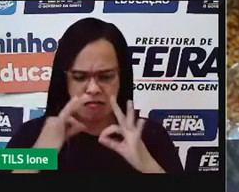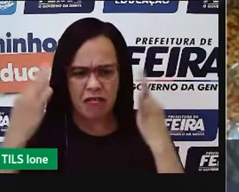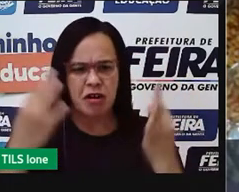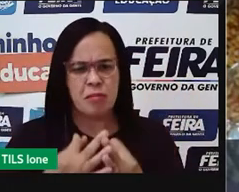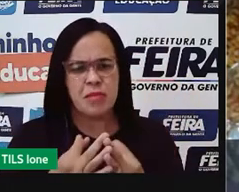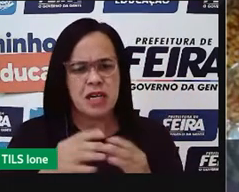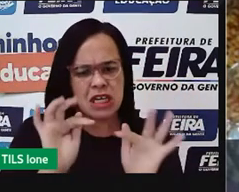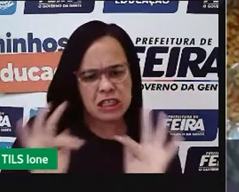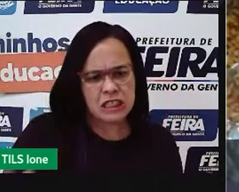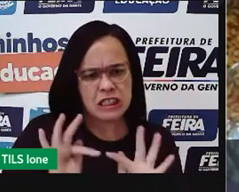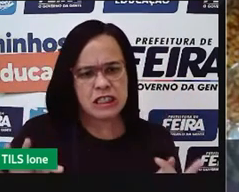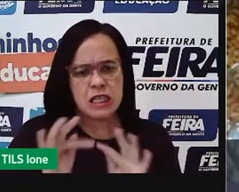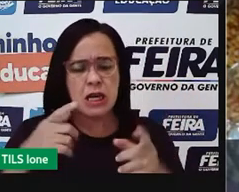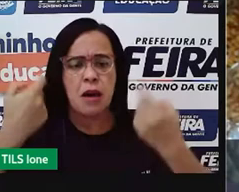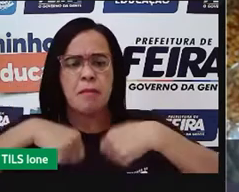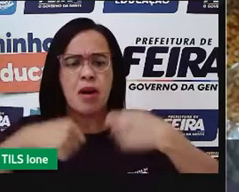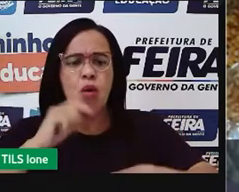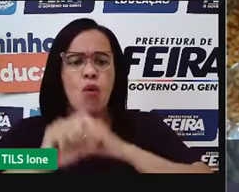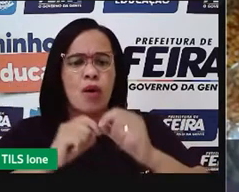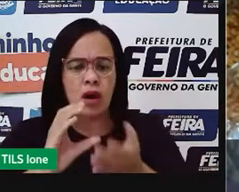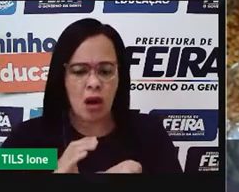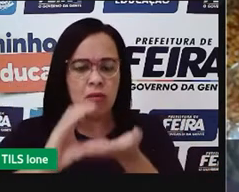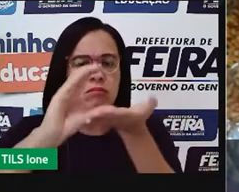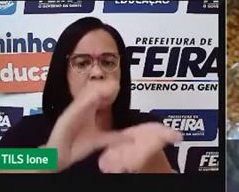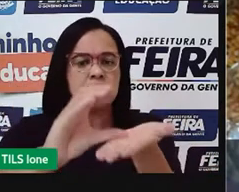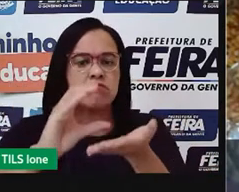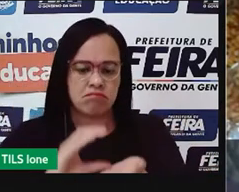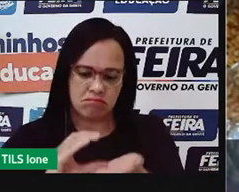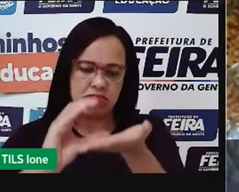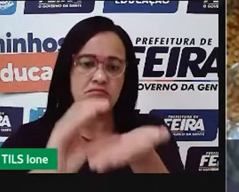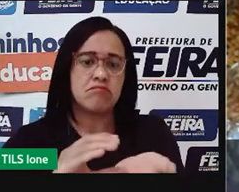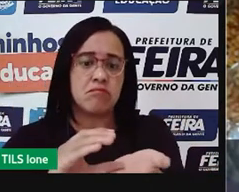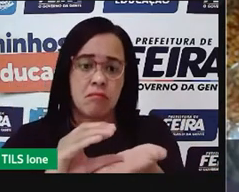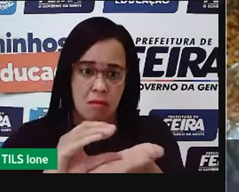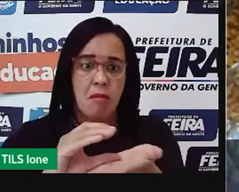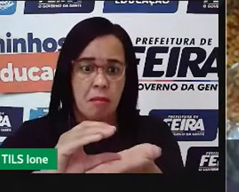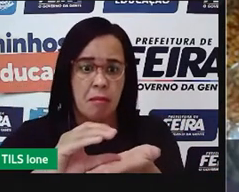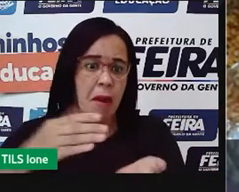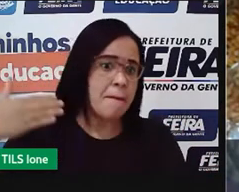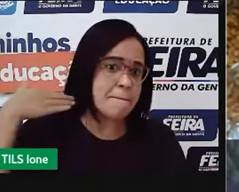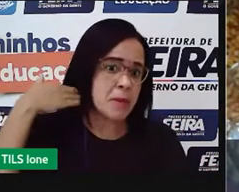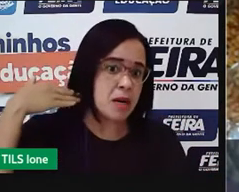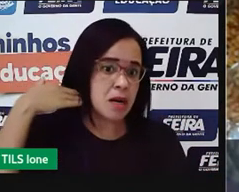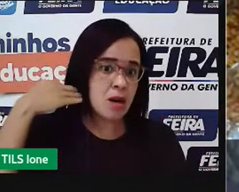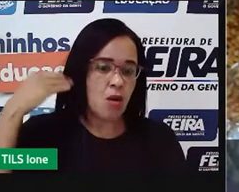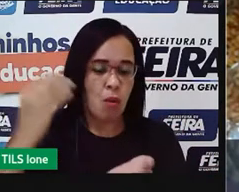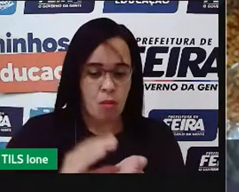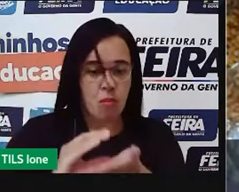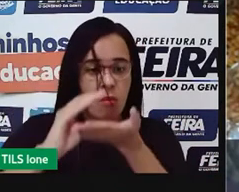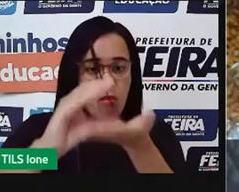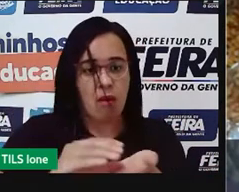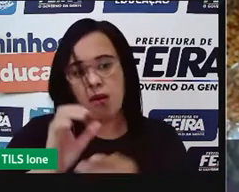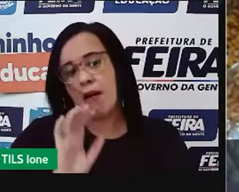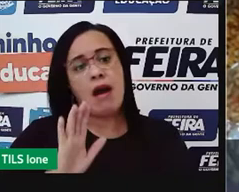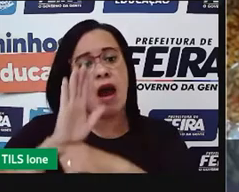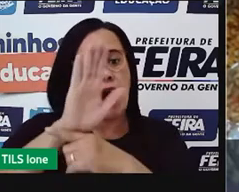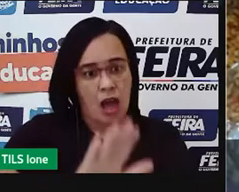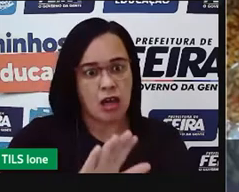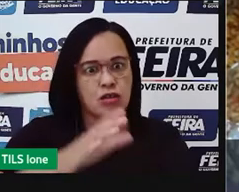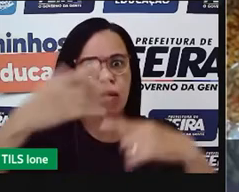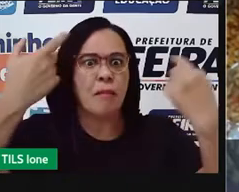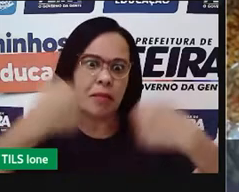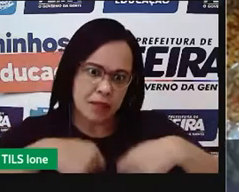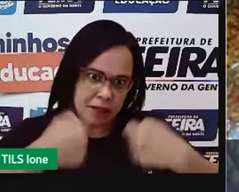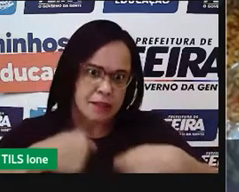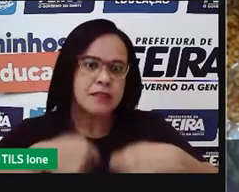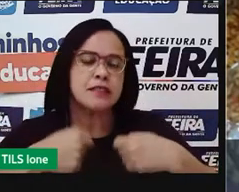um empréstimo ou até mesmo de programas voltados para atender isso. E aí, ele chama atenção sempre falando essa frase, se